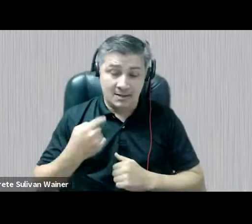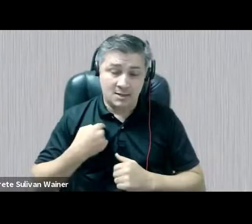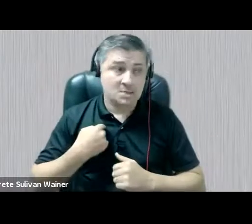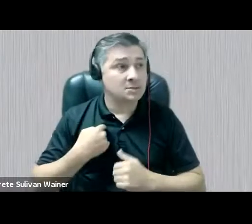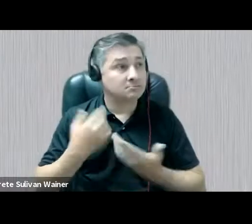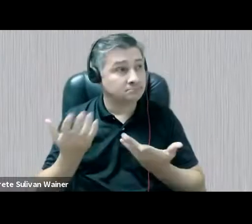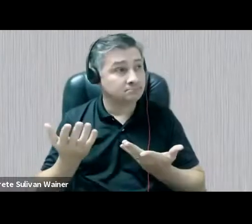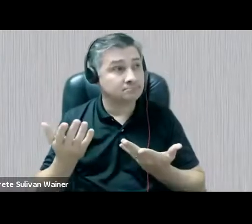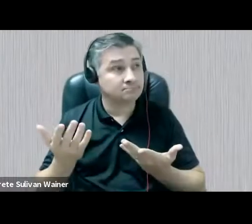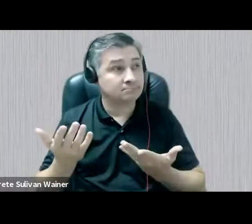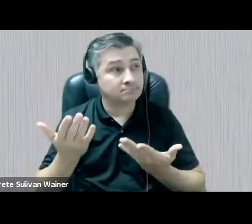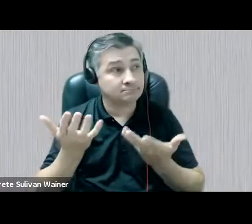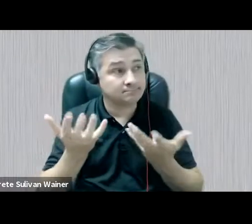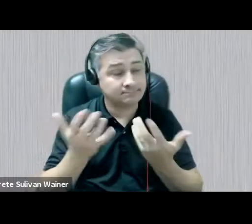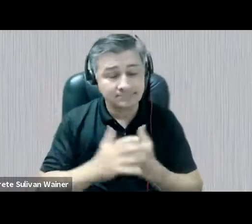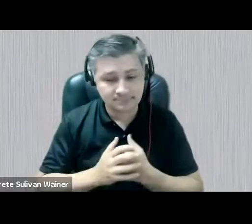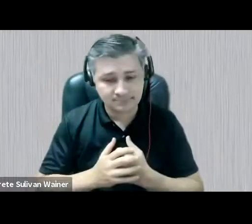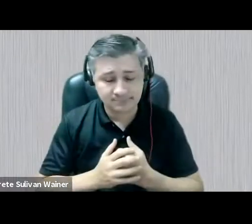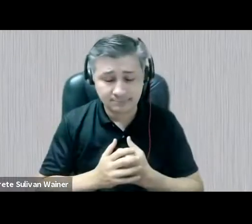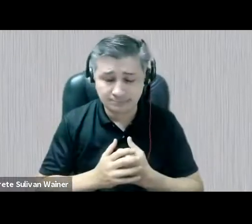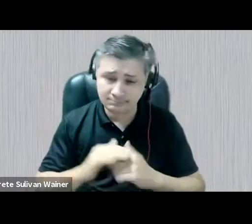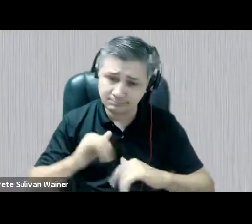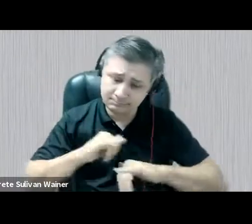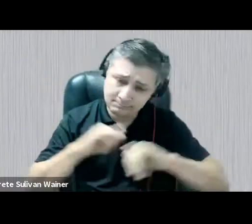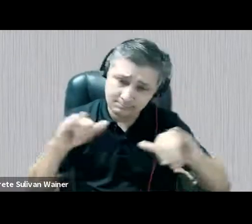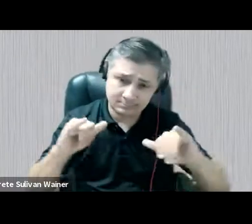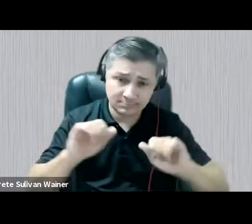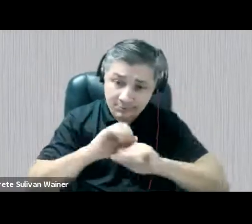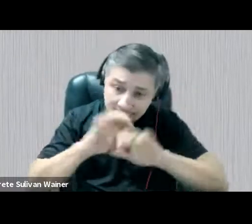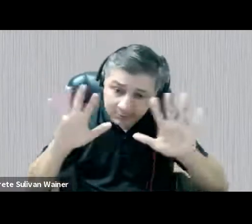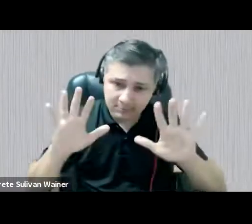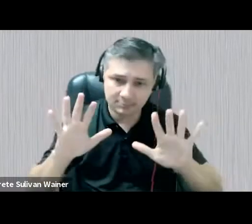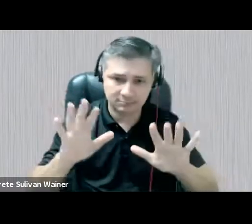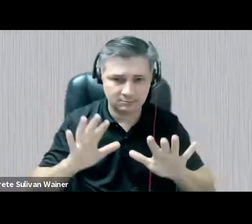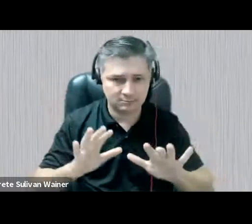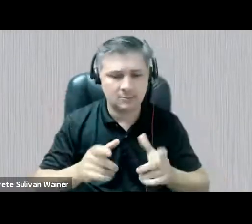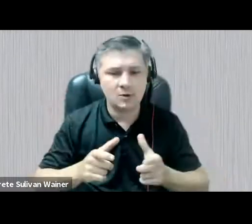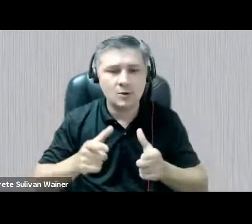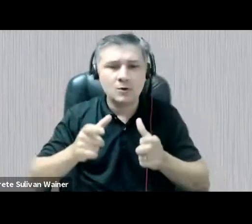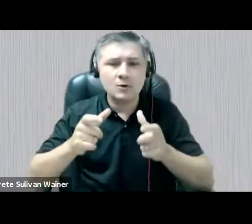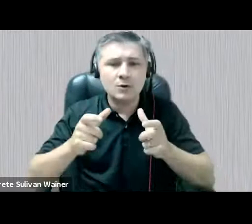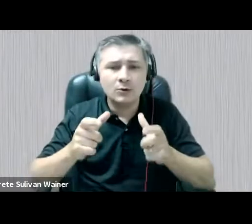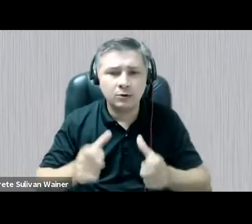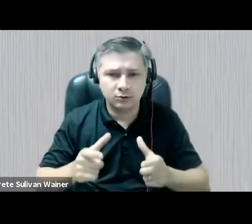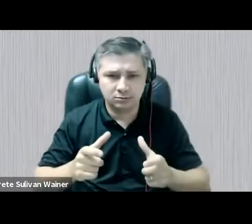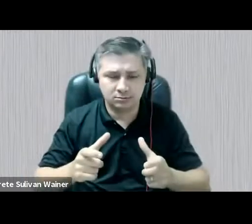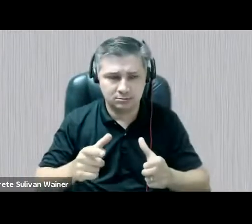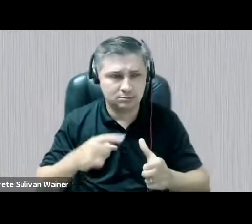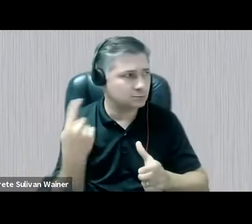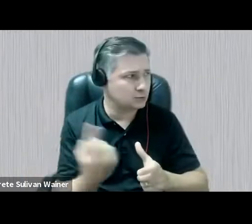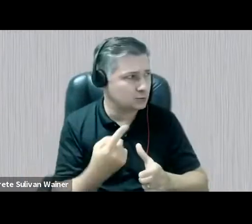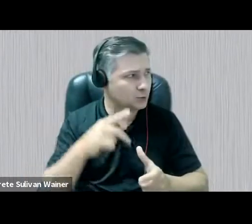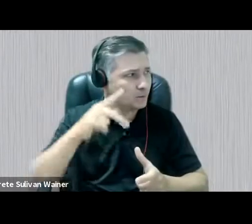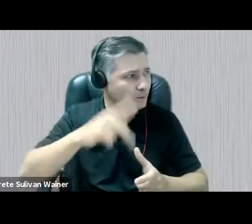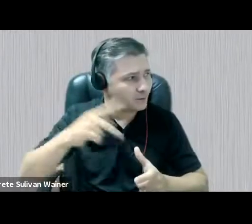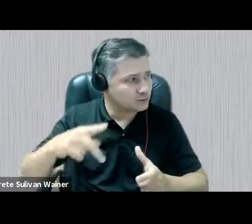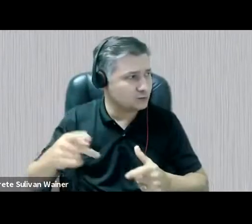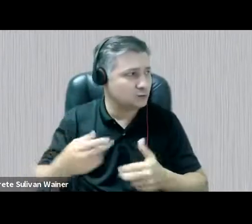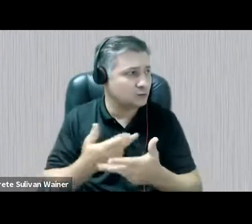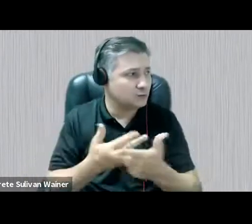então, eu quero deixar claro que essa fala está organizada a partir de um lugar que falamos como professoras da educação infantil